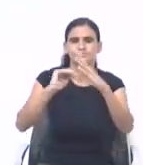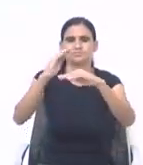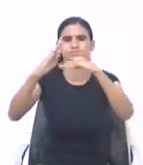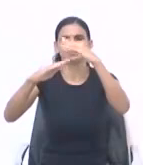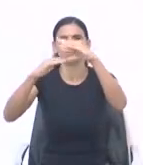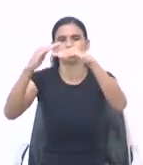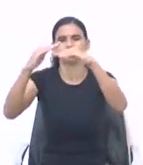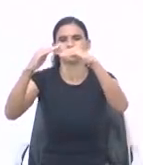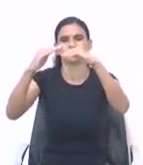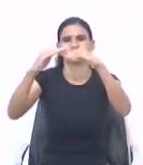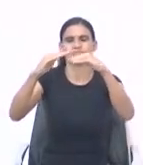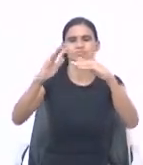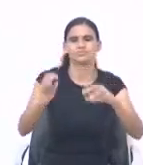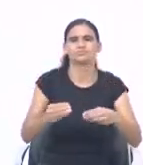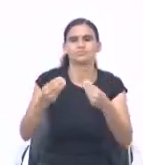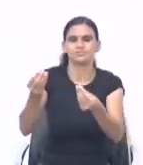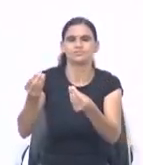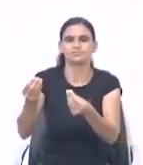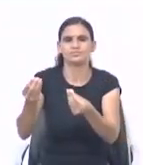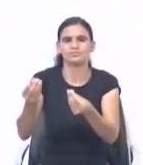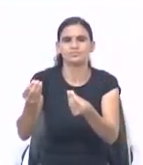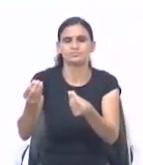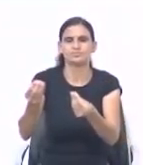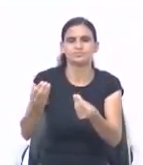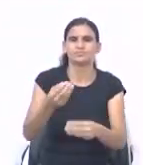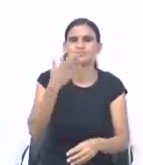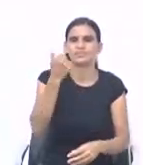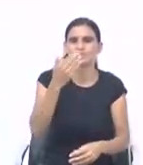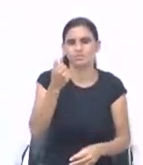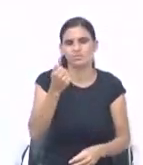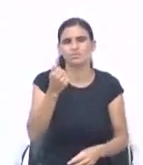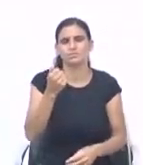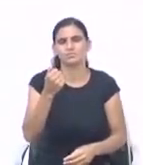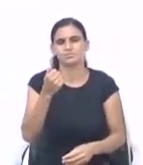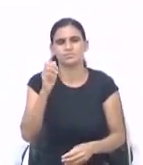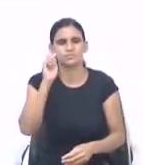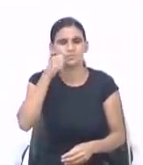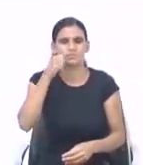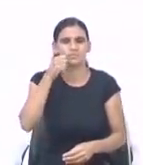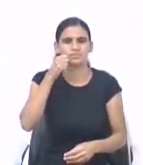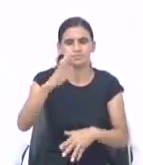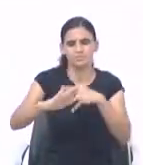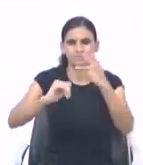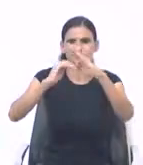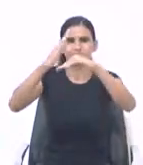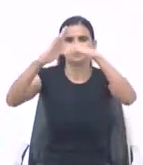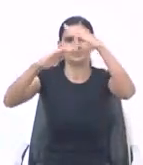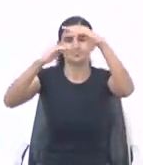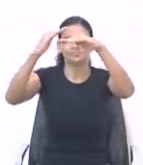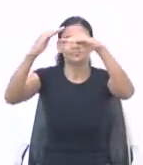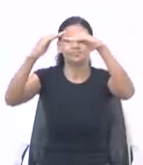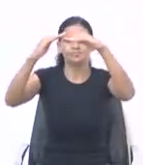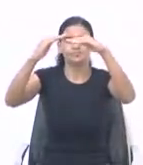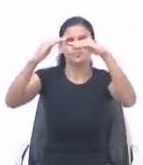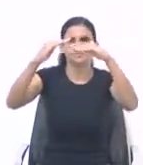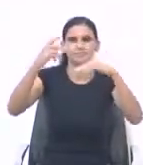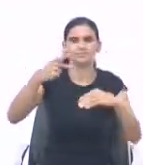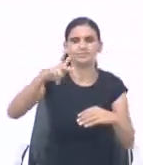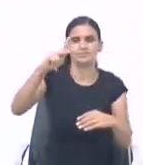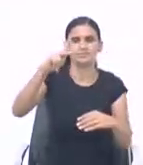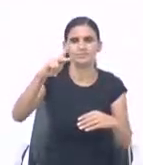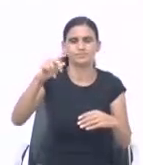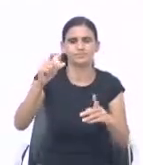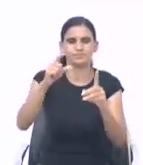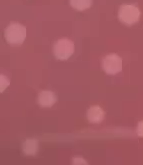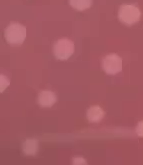Senhor está dando. Porque tu tem dado semente. Tem dado pão. Para multiplicar. Para prosperar. Deus. Sobre a tua palavra. Em